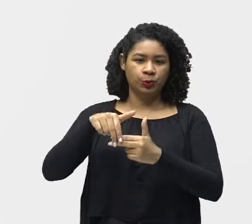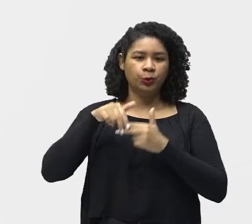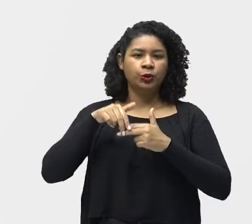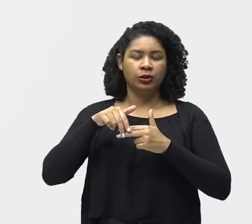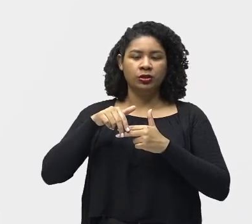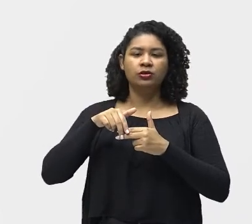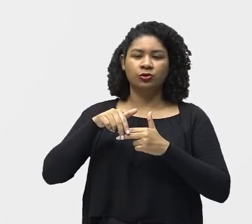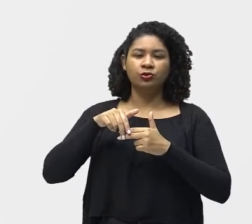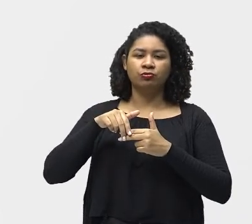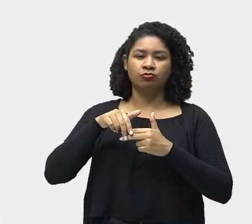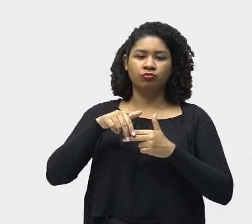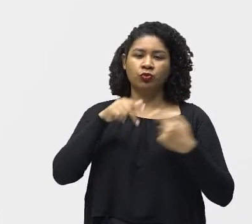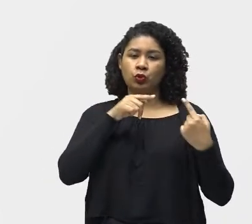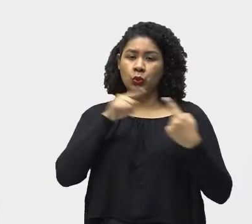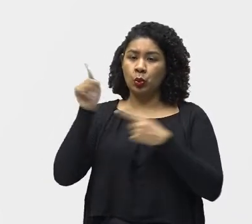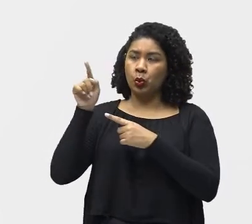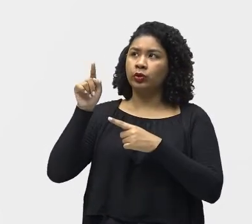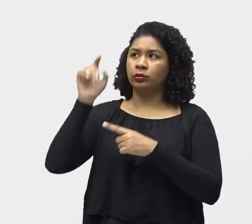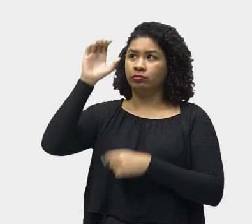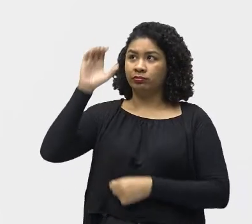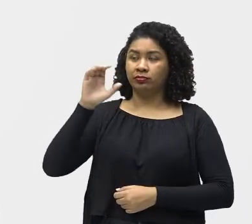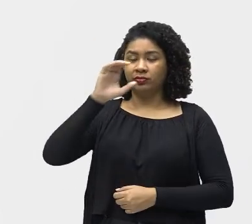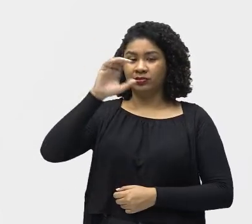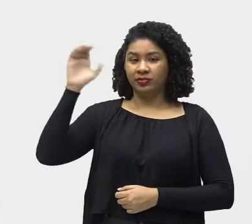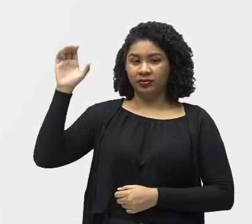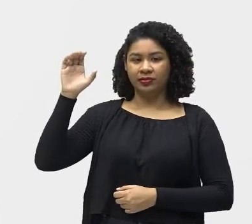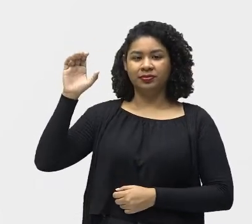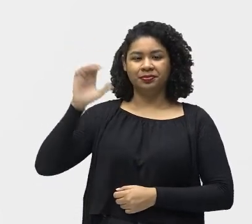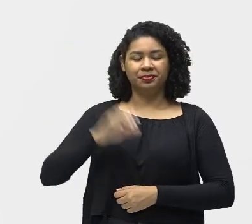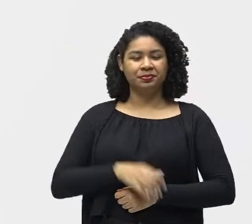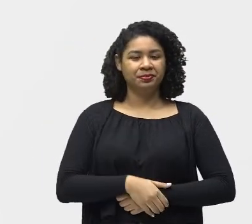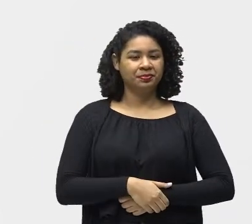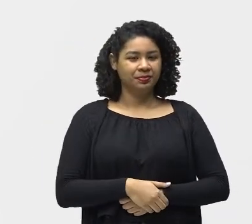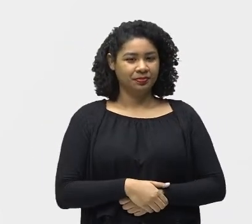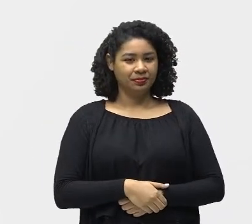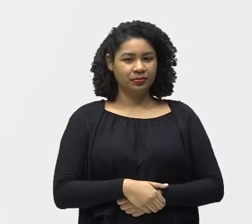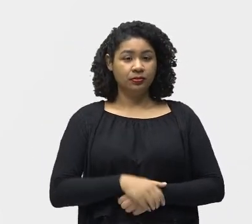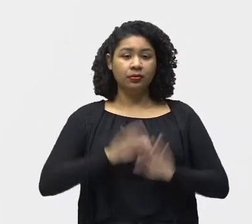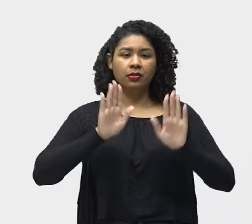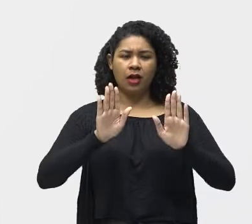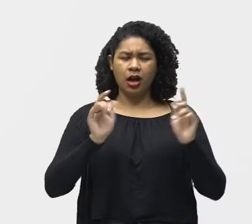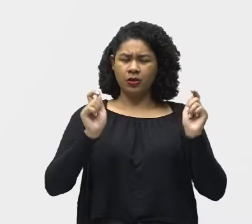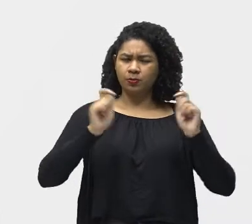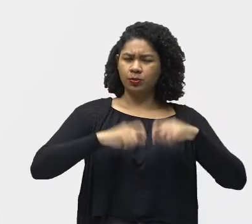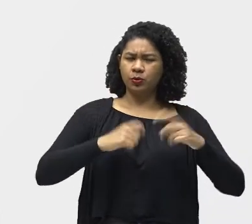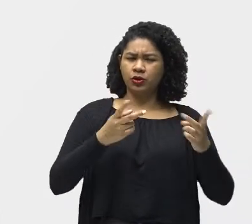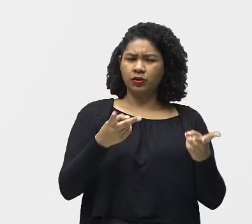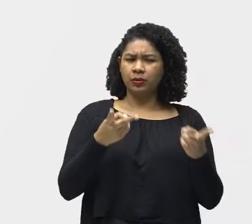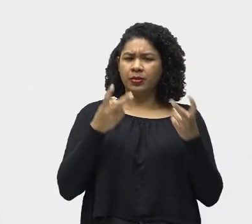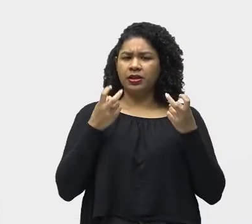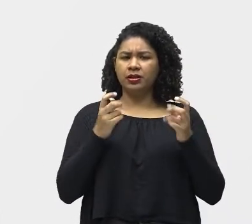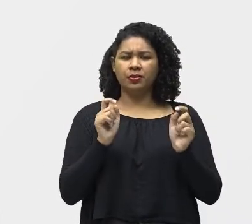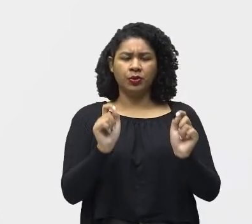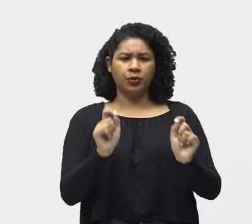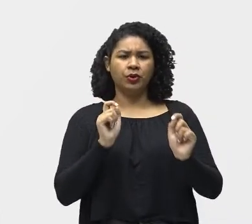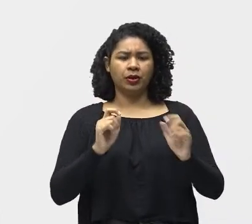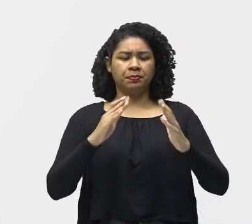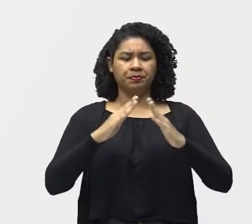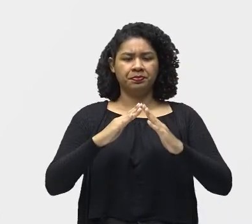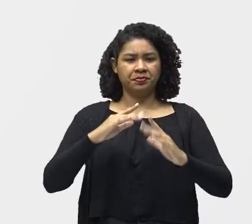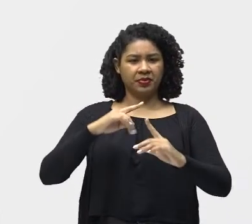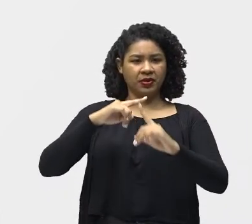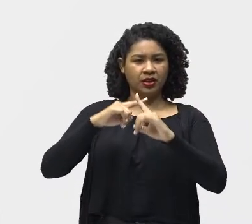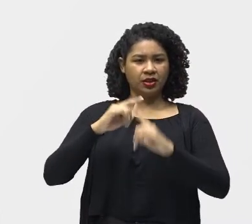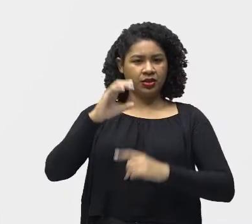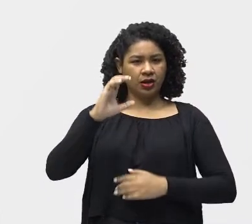Da igreja oficial. Continuando No entanto, Observamos que a igreja católica Não assistiu De